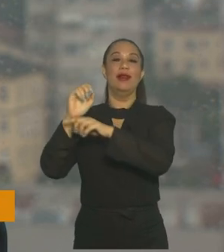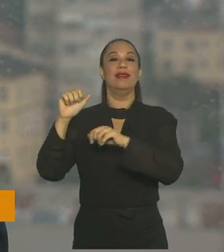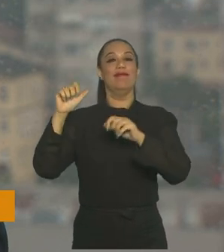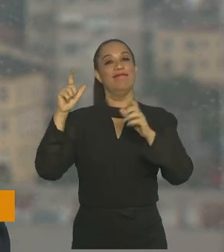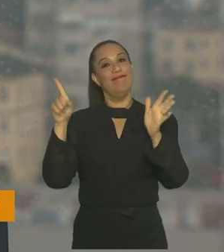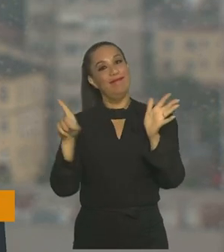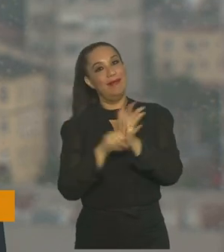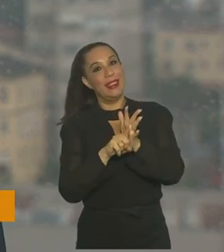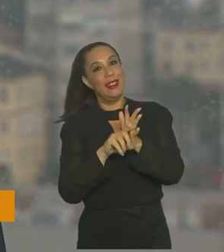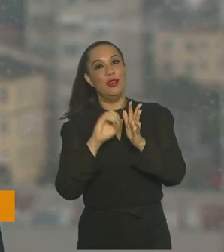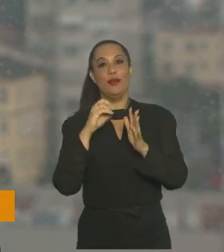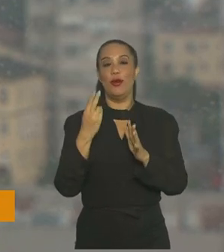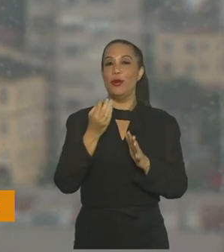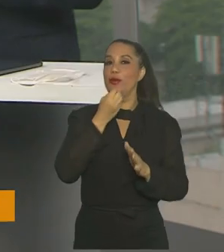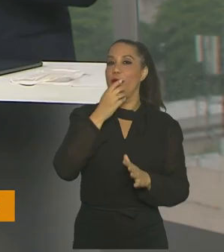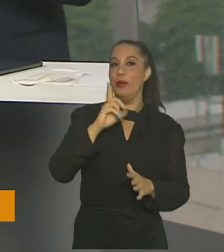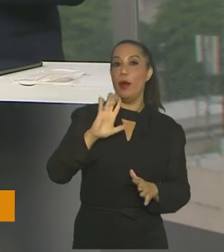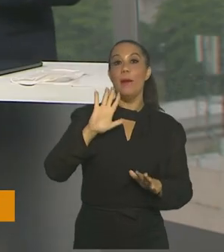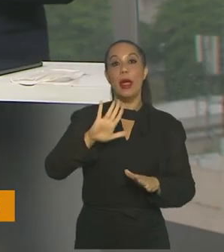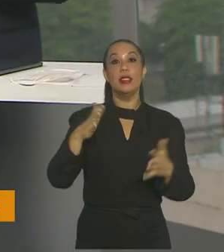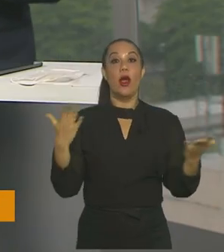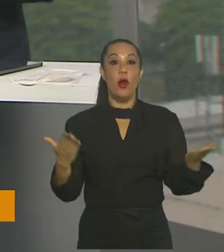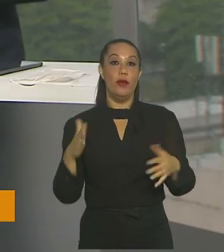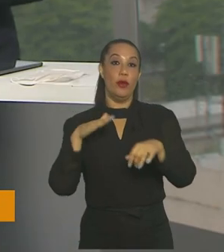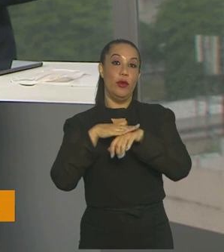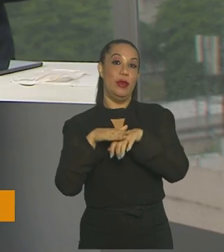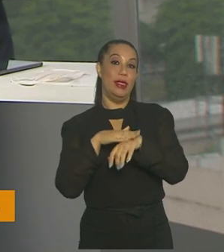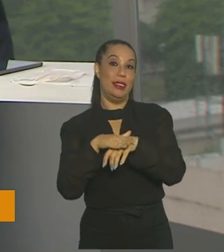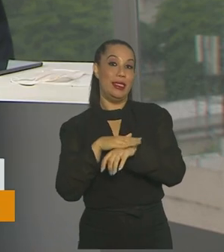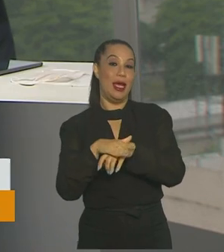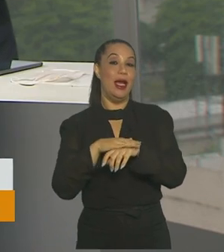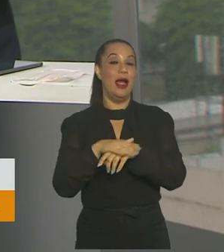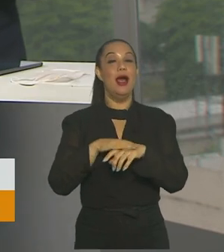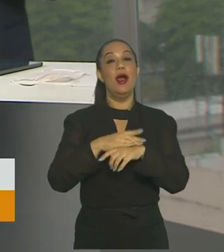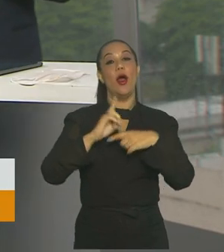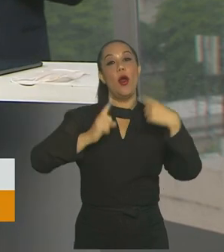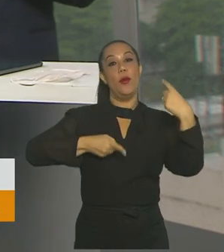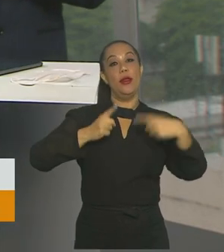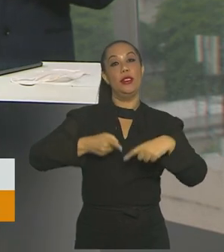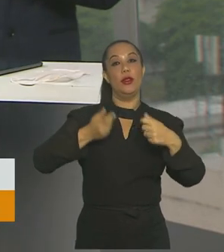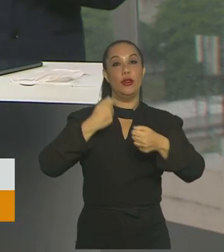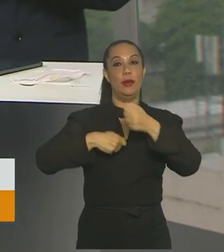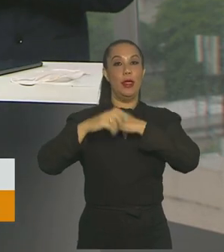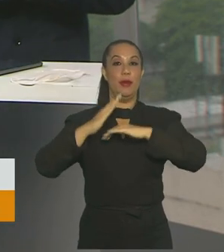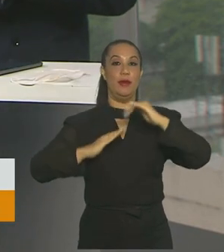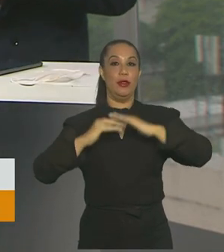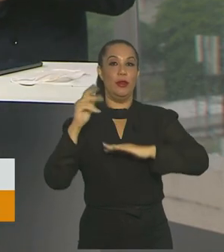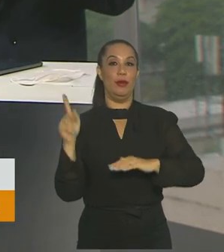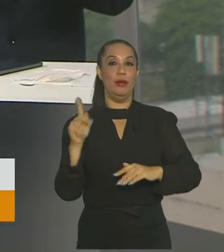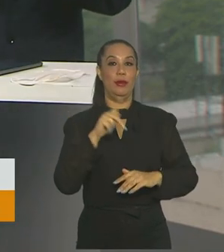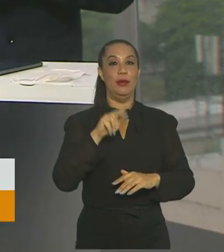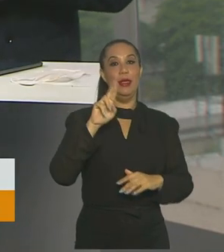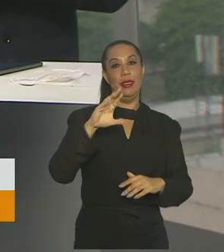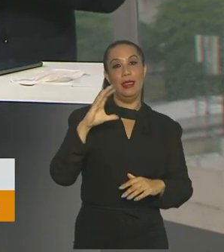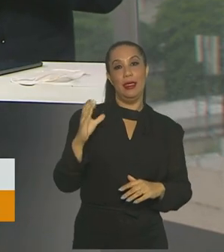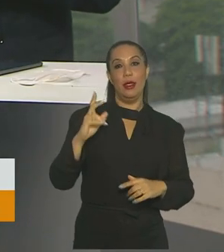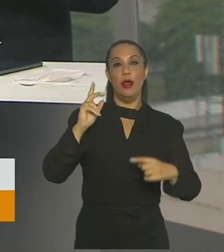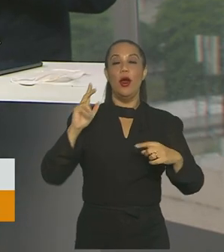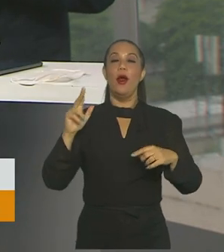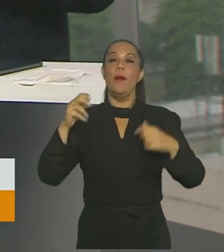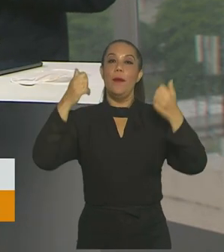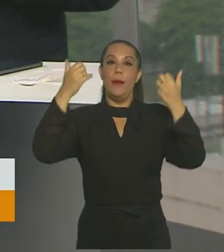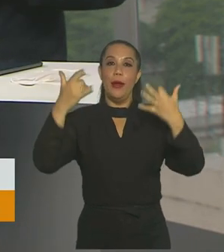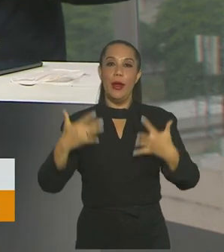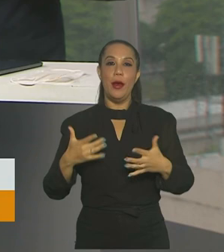negativa ou desfavorável. Vamos conversar com o nosso comentarista de política e economia, Ricardo Caldas. Professor, com